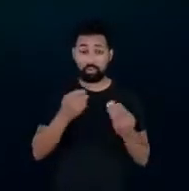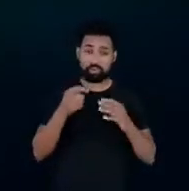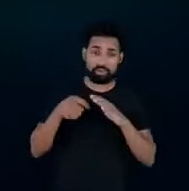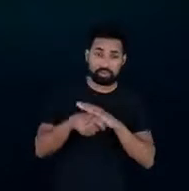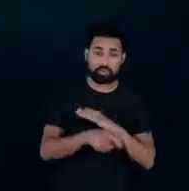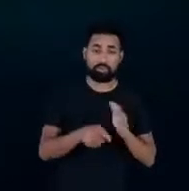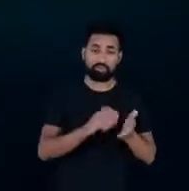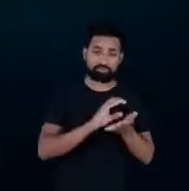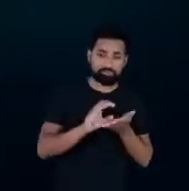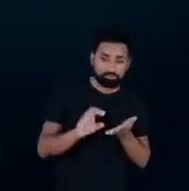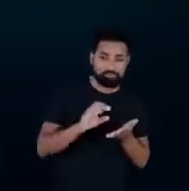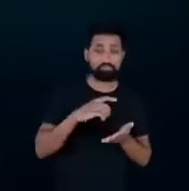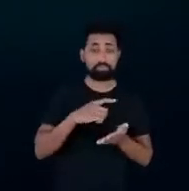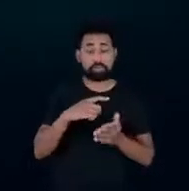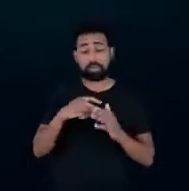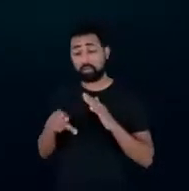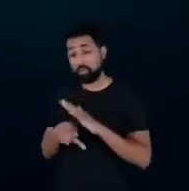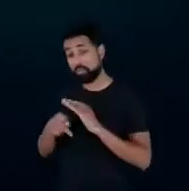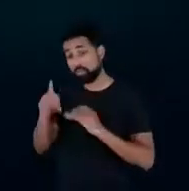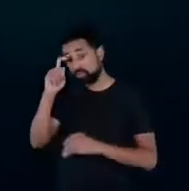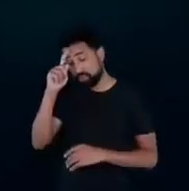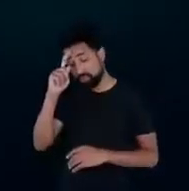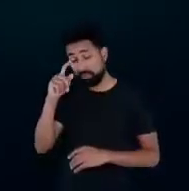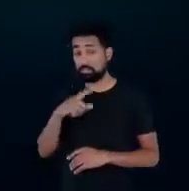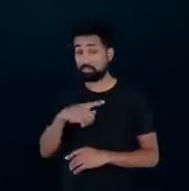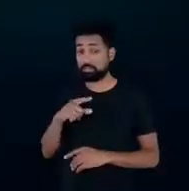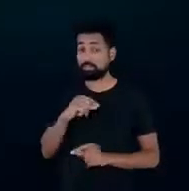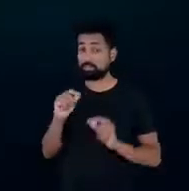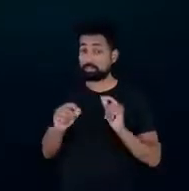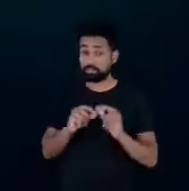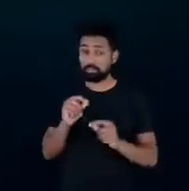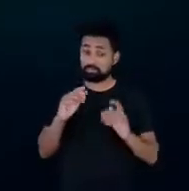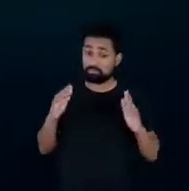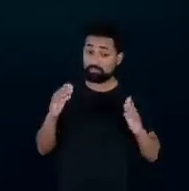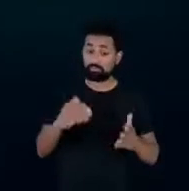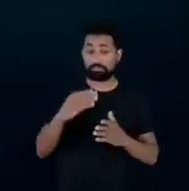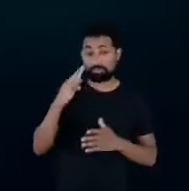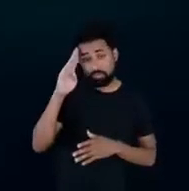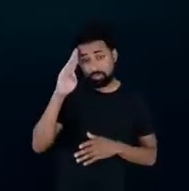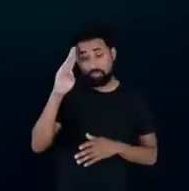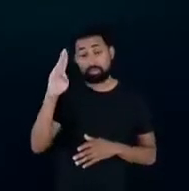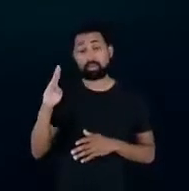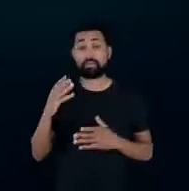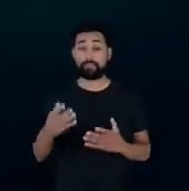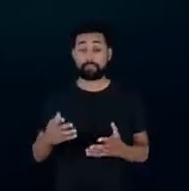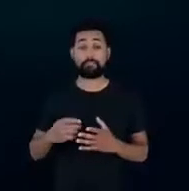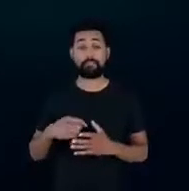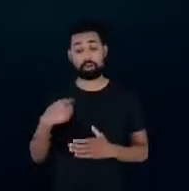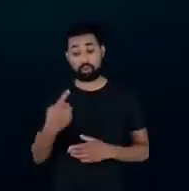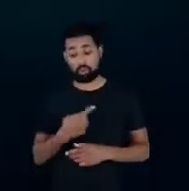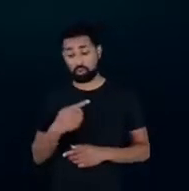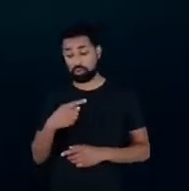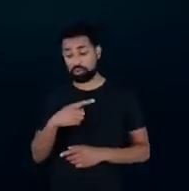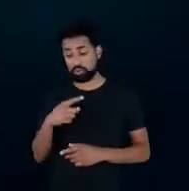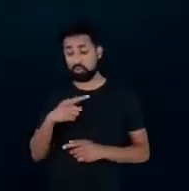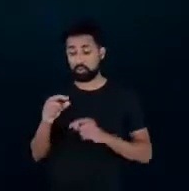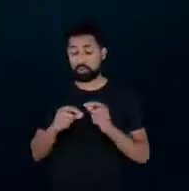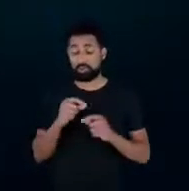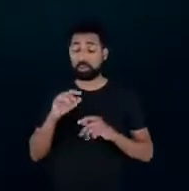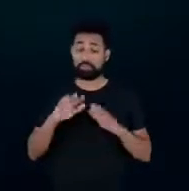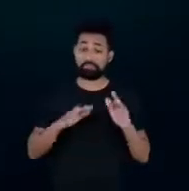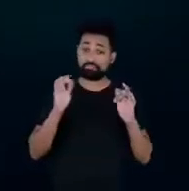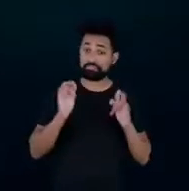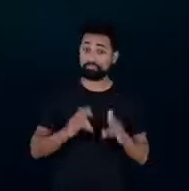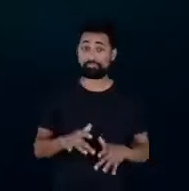ANEL está fazendo em hospitais desse PE prioritário a gente tem um desperdício muito grande